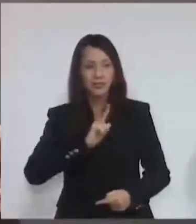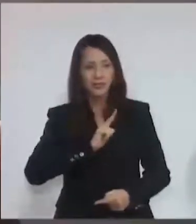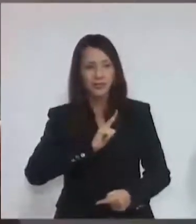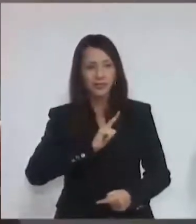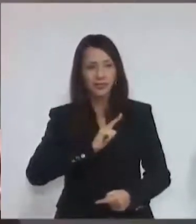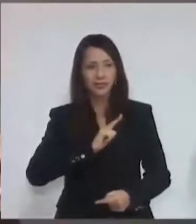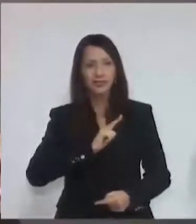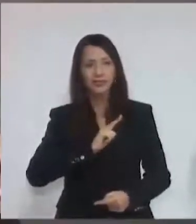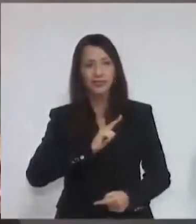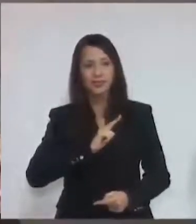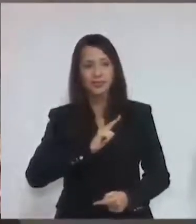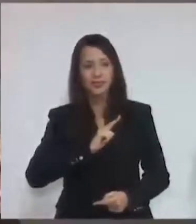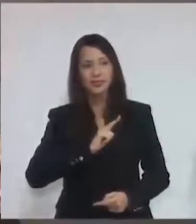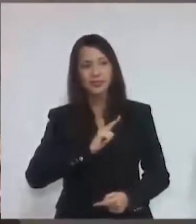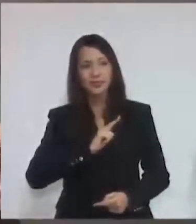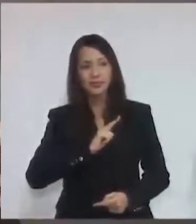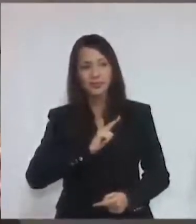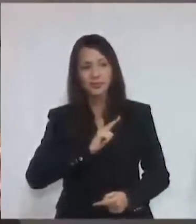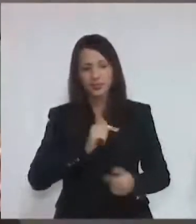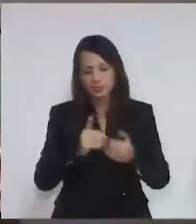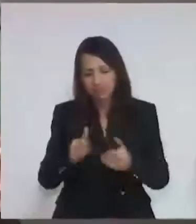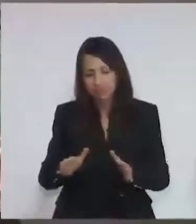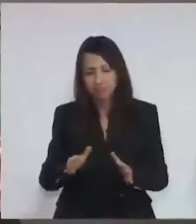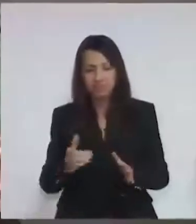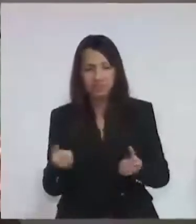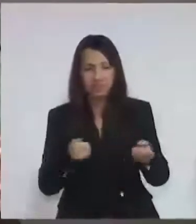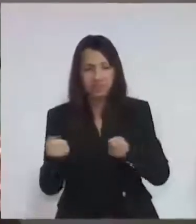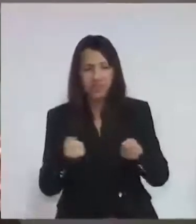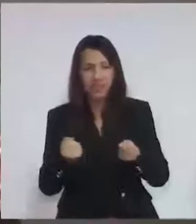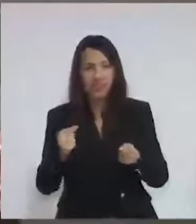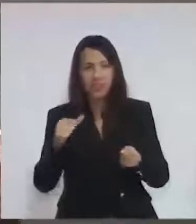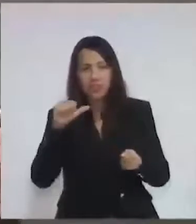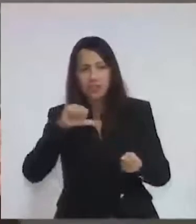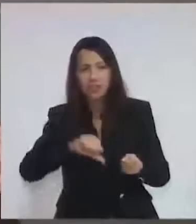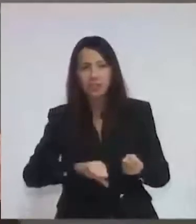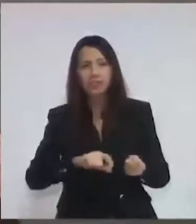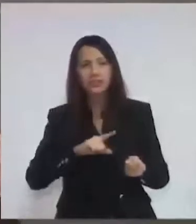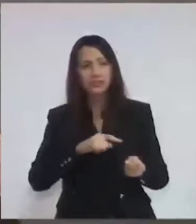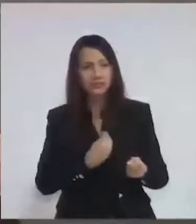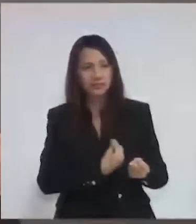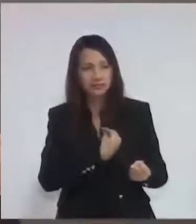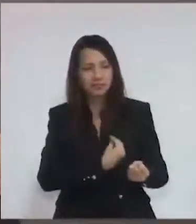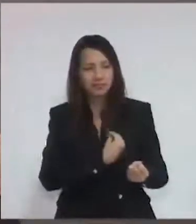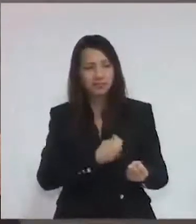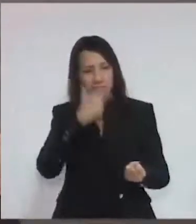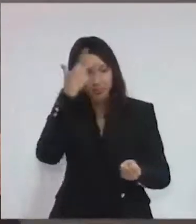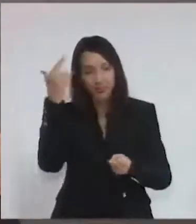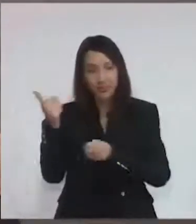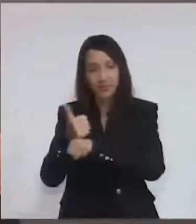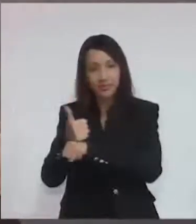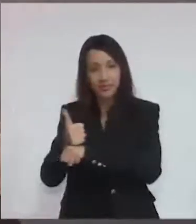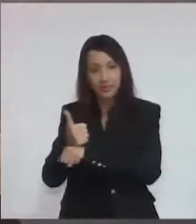rolamento, estourando barra de direção, colocando em vida a vida de profissionais.